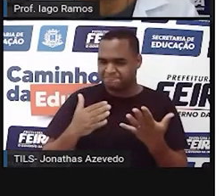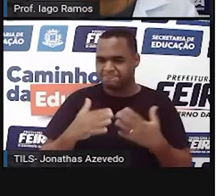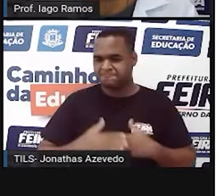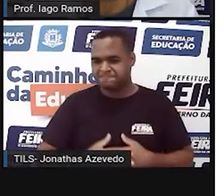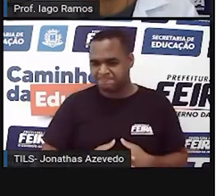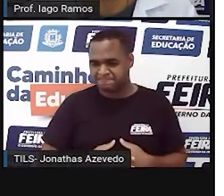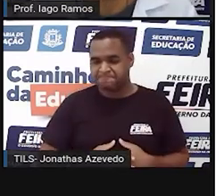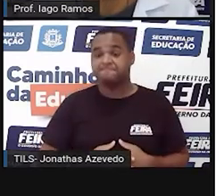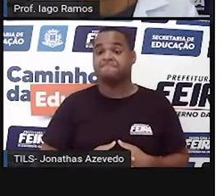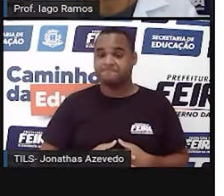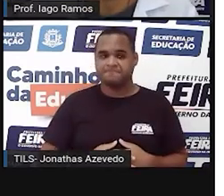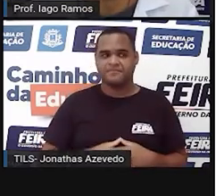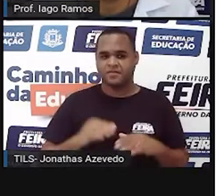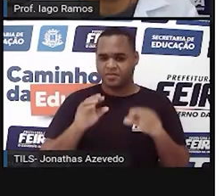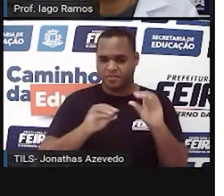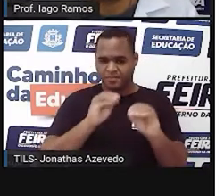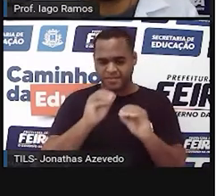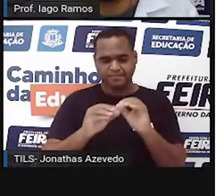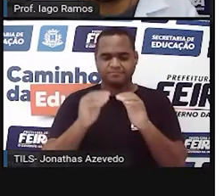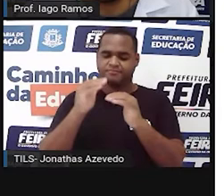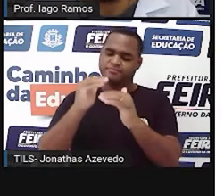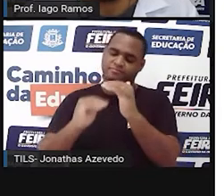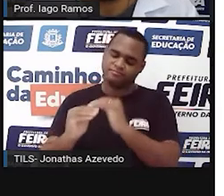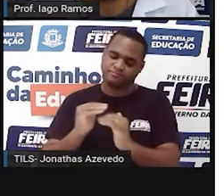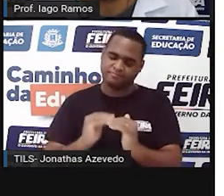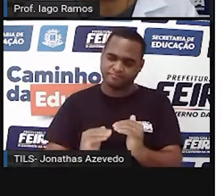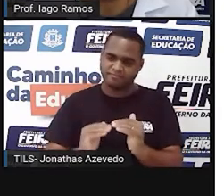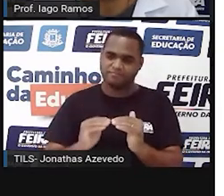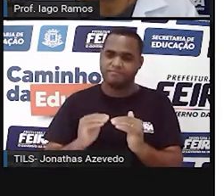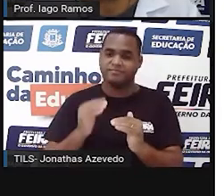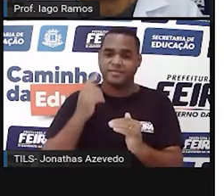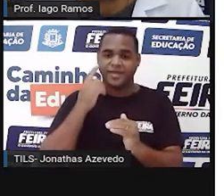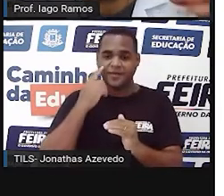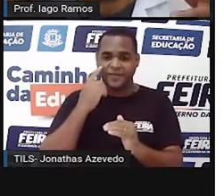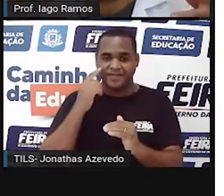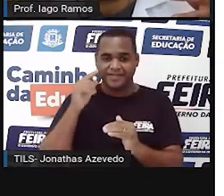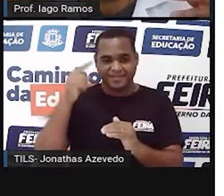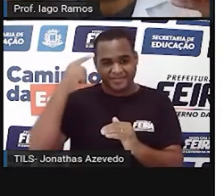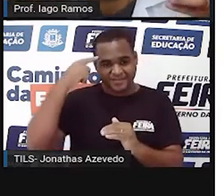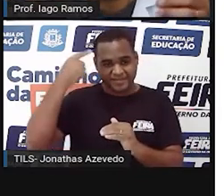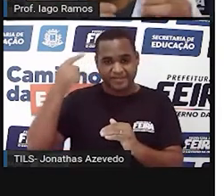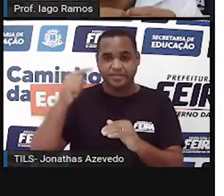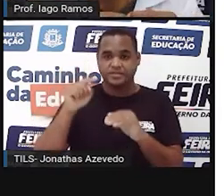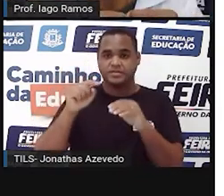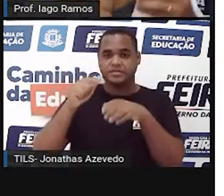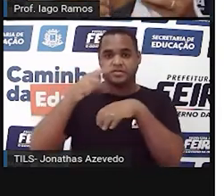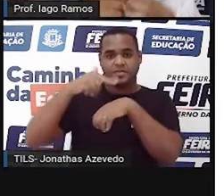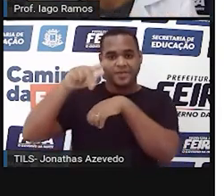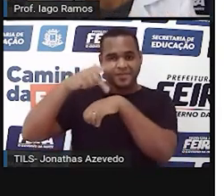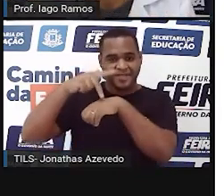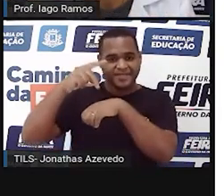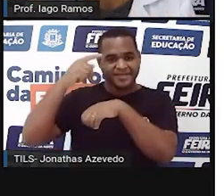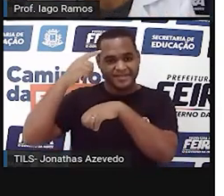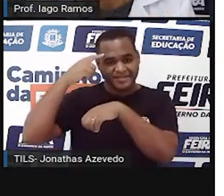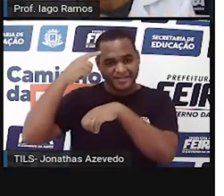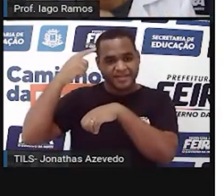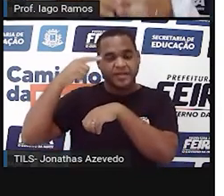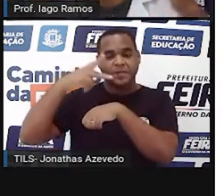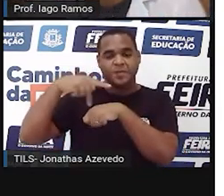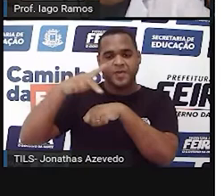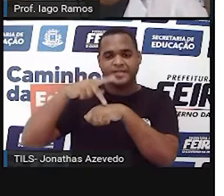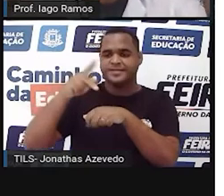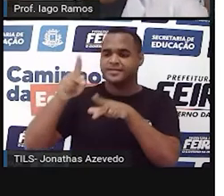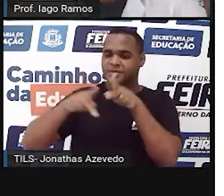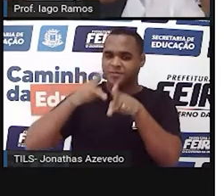Então, assim, colocar em ordem decrescente é pegar os países onde as populações